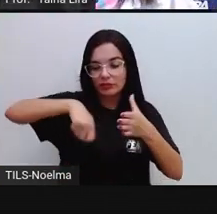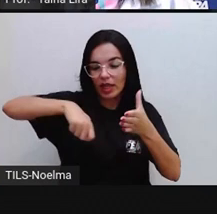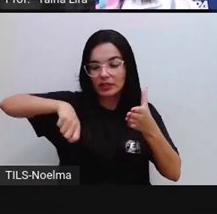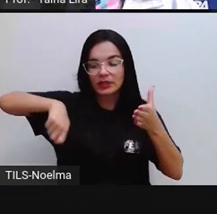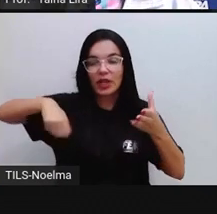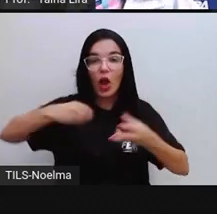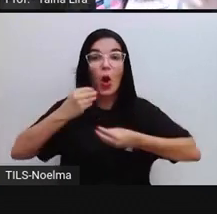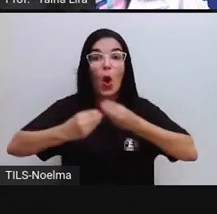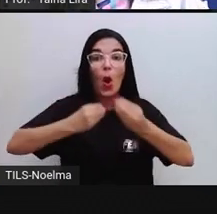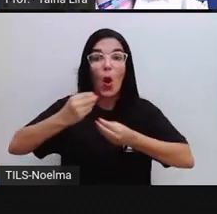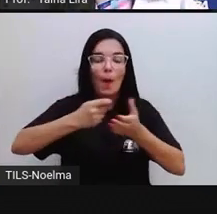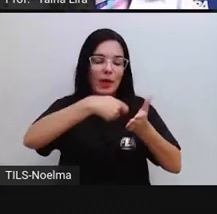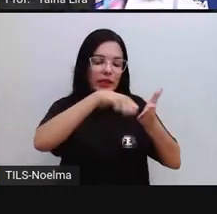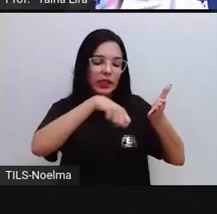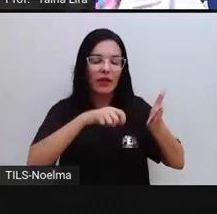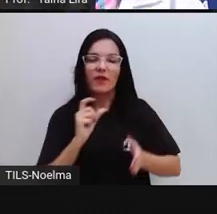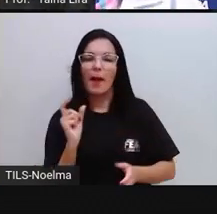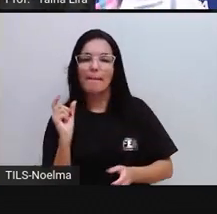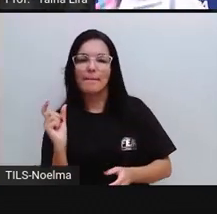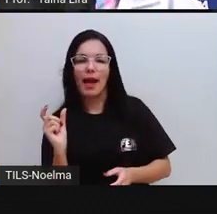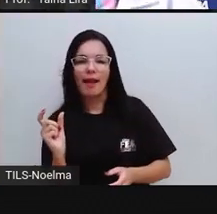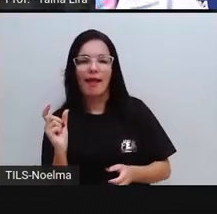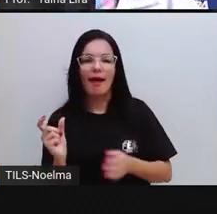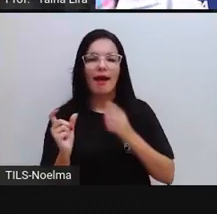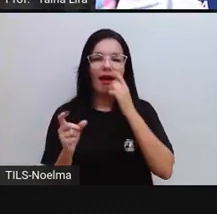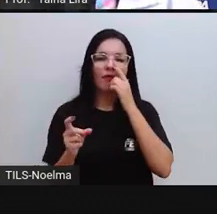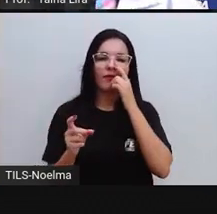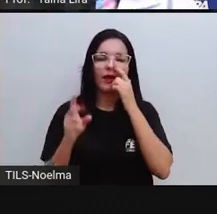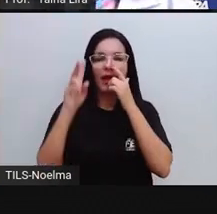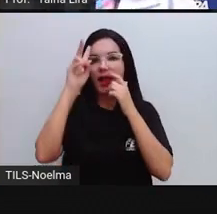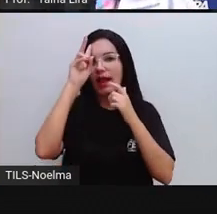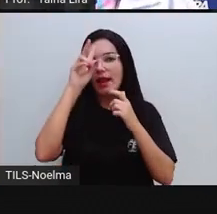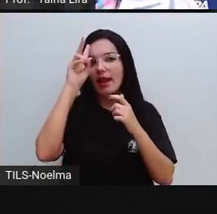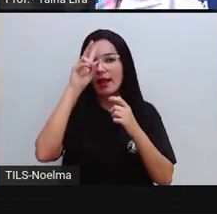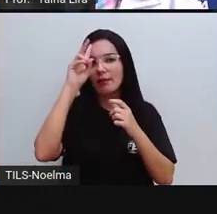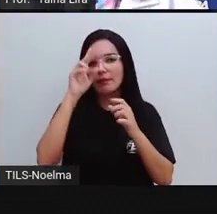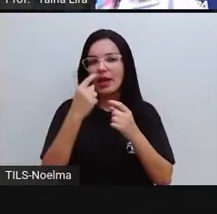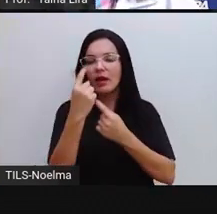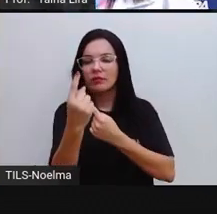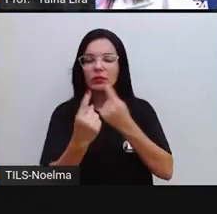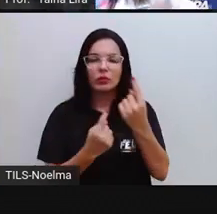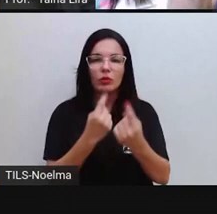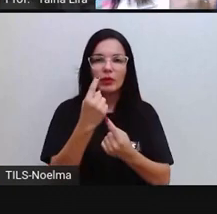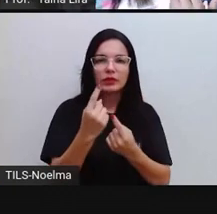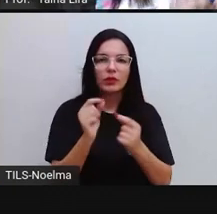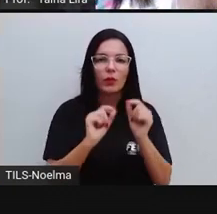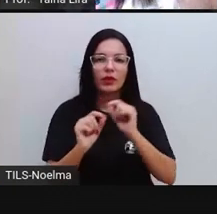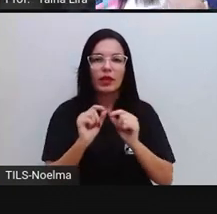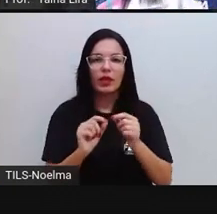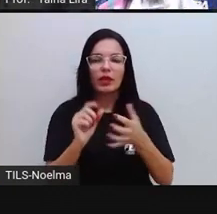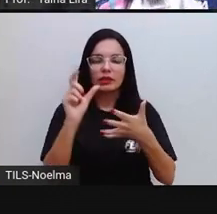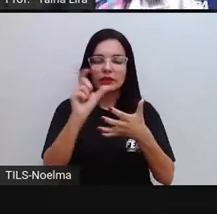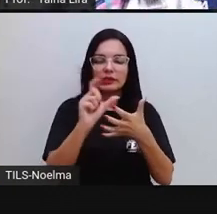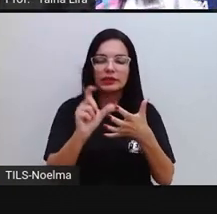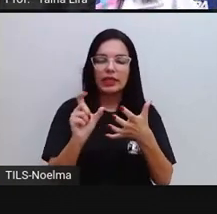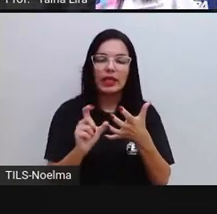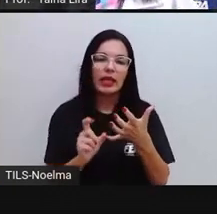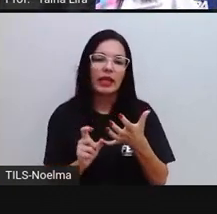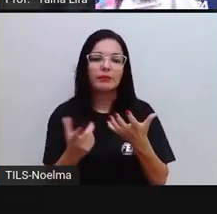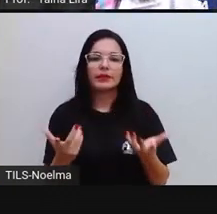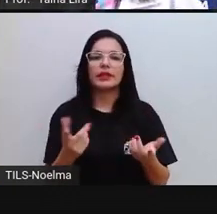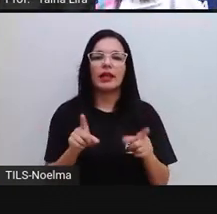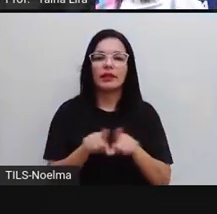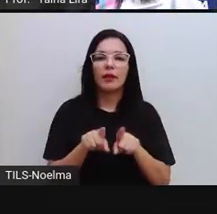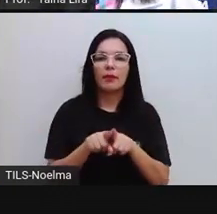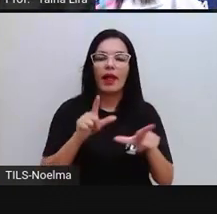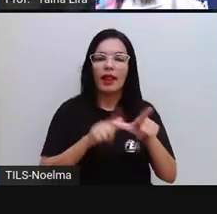escrevo para as palavras, relembrar algumas coisas que nós já vimos também sobre sílabas, tá? As